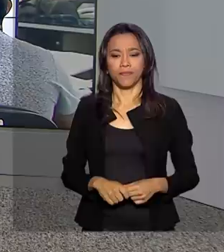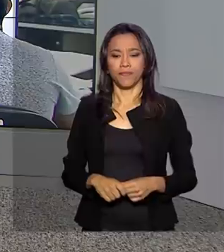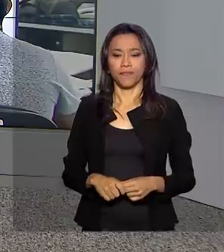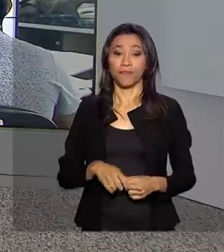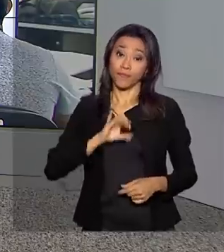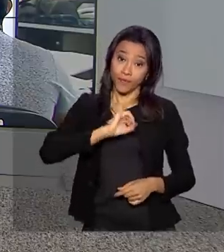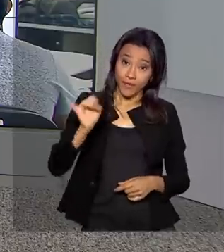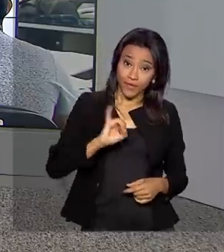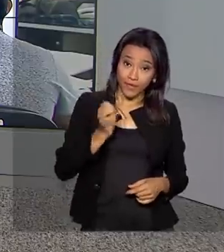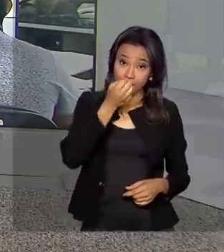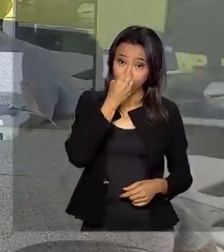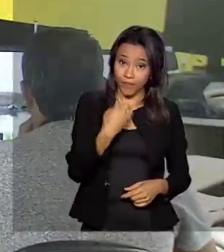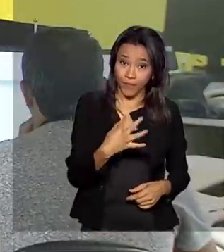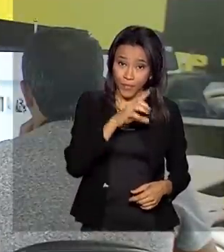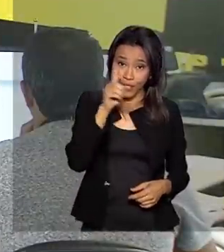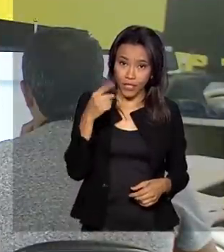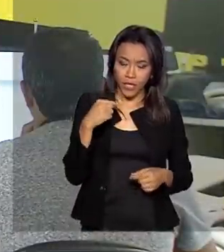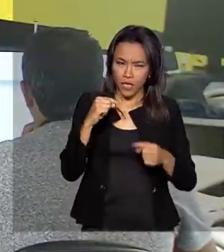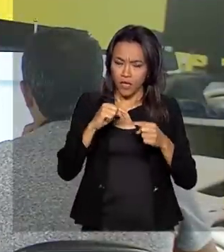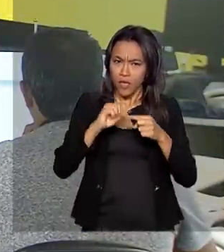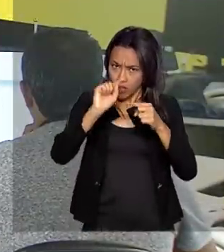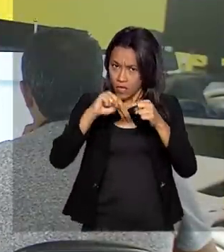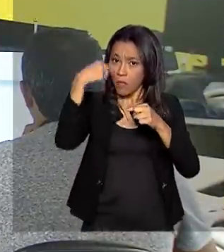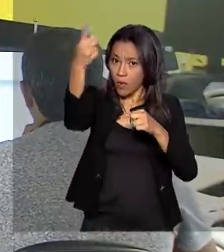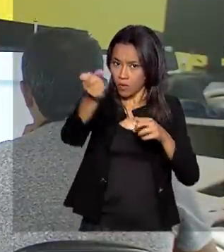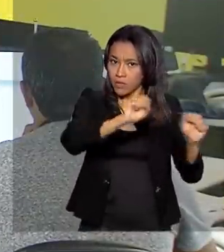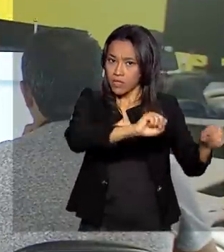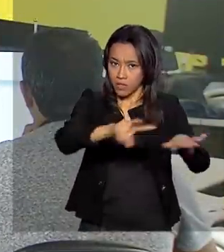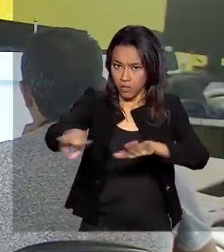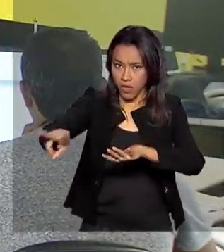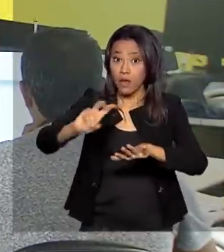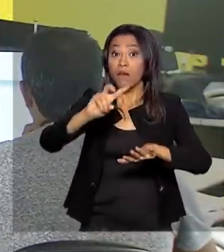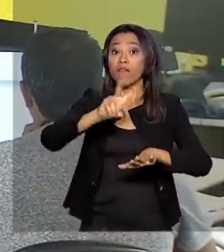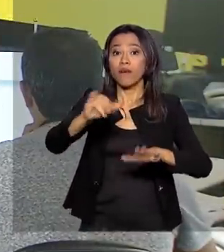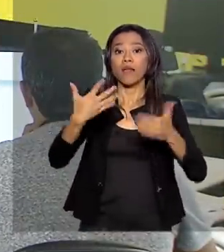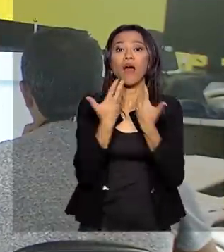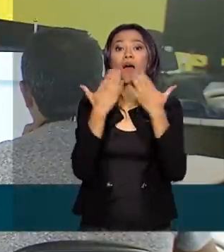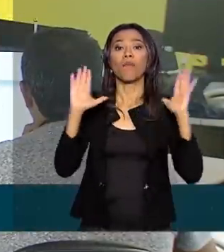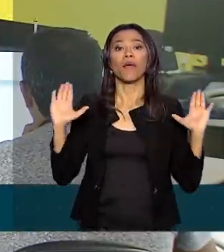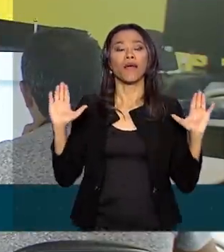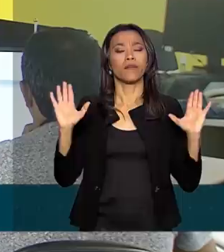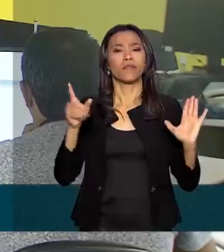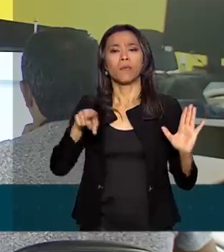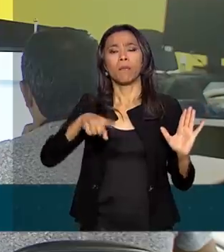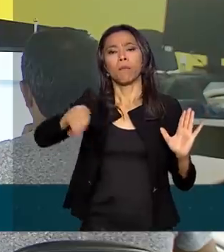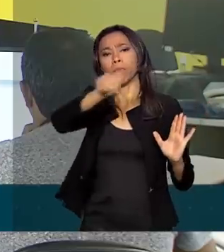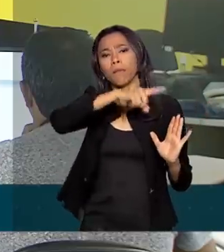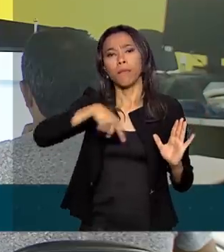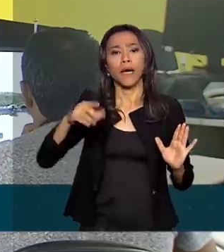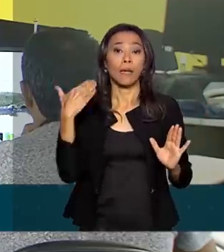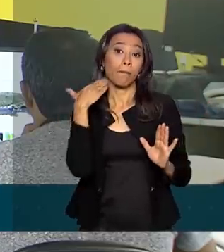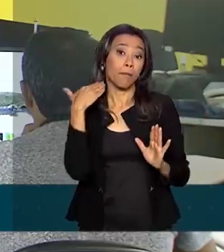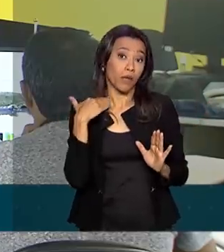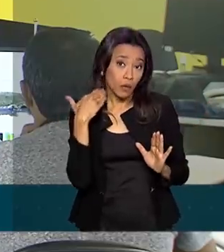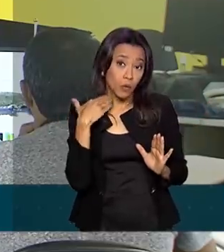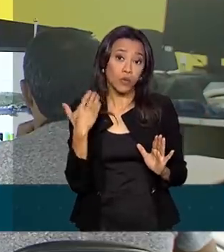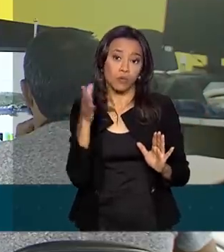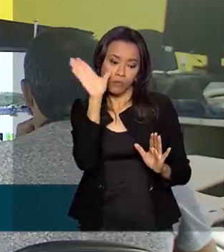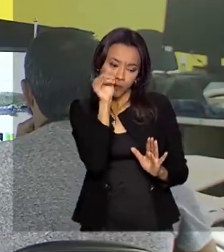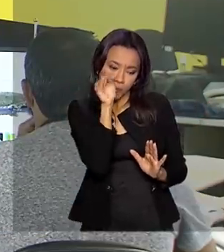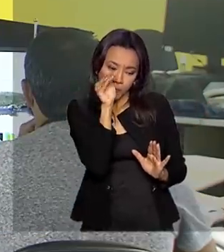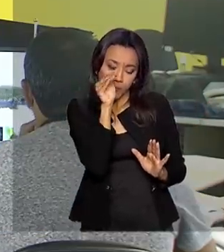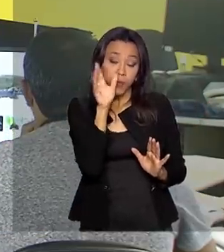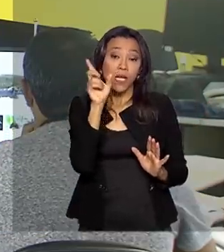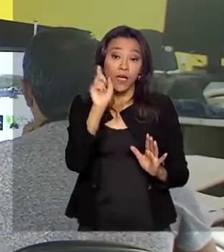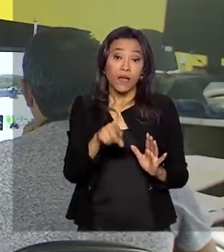Renata, bom dia. Até a próxima semana, o cadastro vai estar disponível para gestoras de bancos e de dados financeiros. As instituições